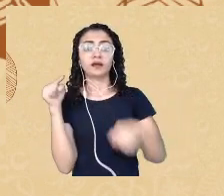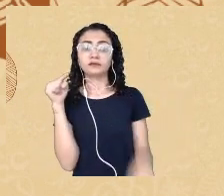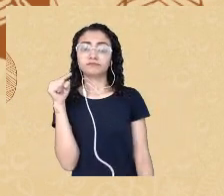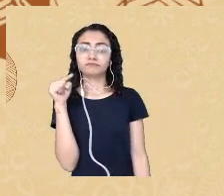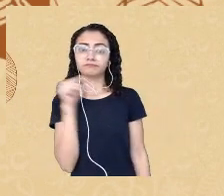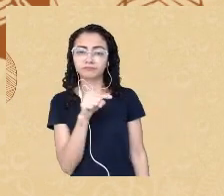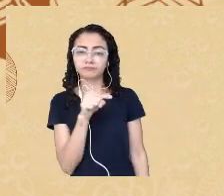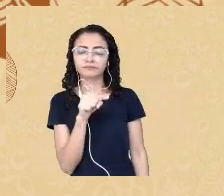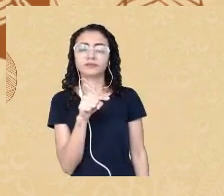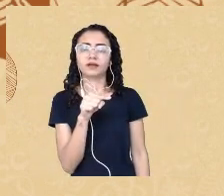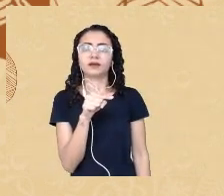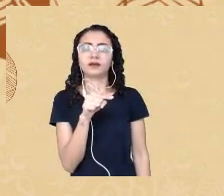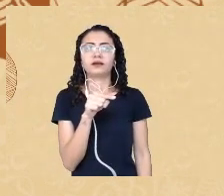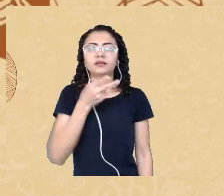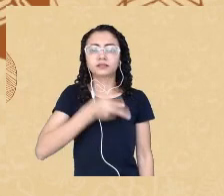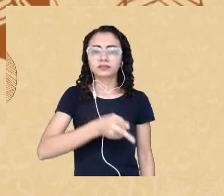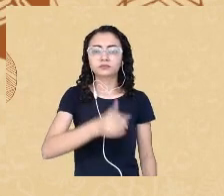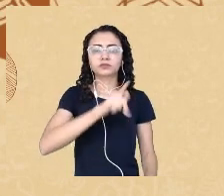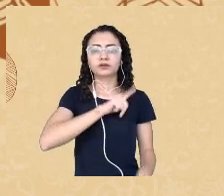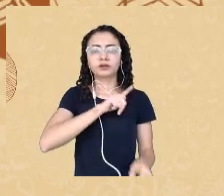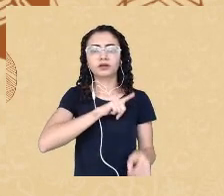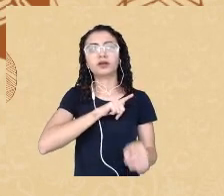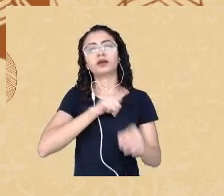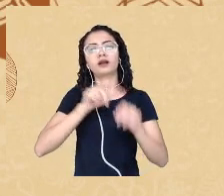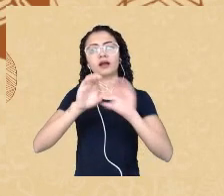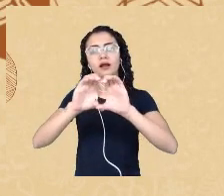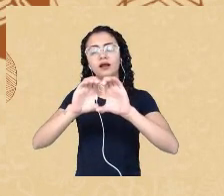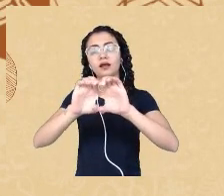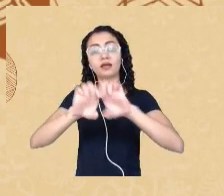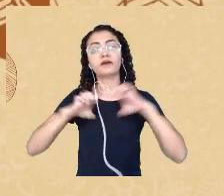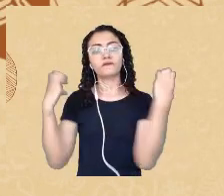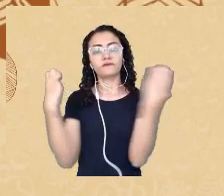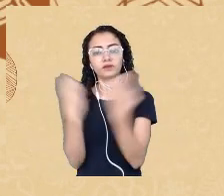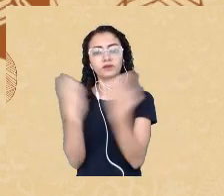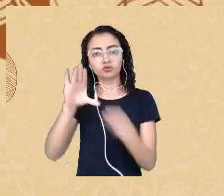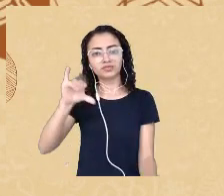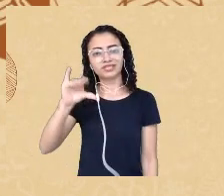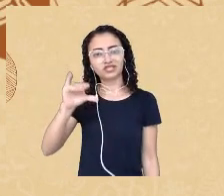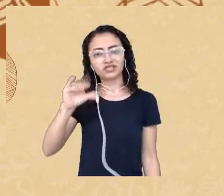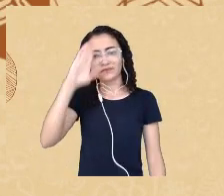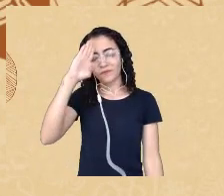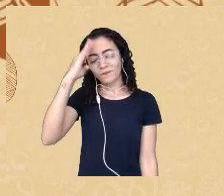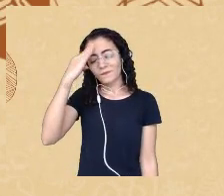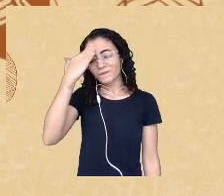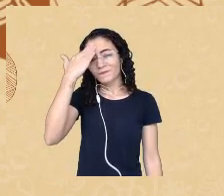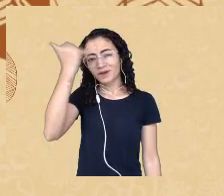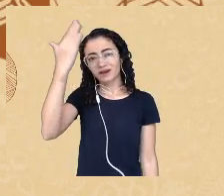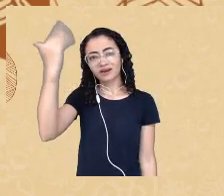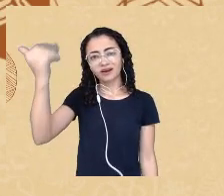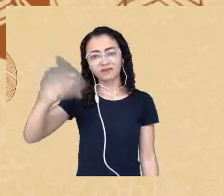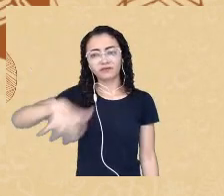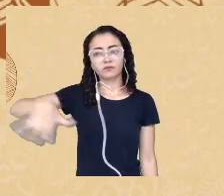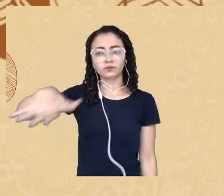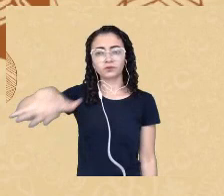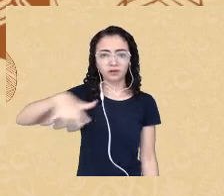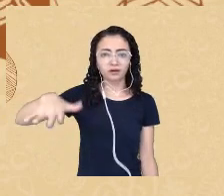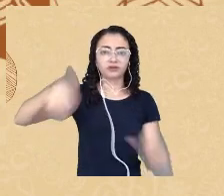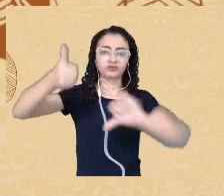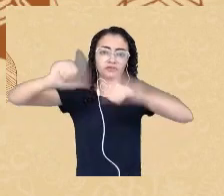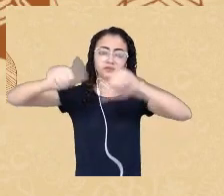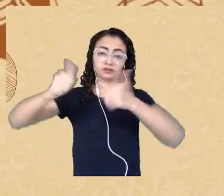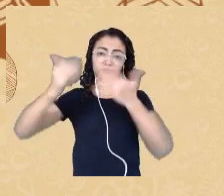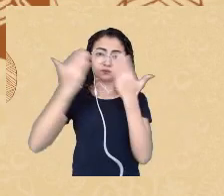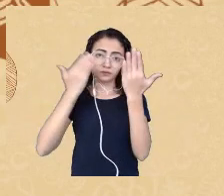bianualmente o evento científico mais famoso da área também, que o Congresso Brasileiro de Avaliação Psicológica. Então, ela tem um